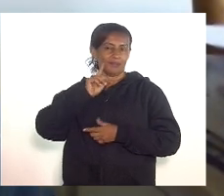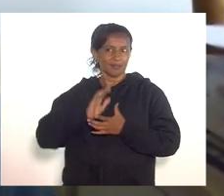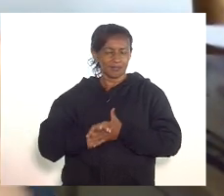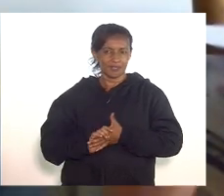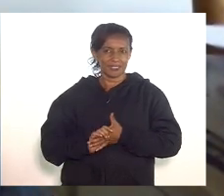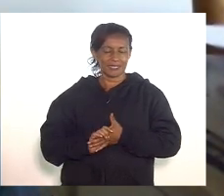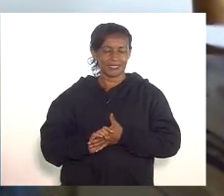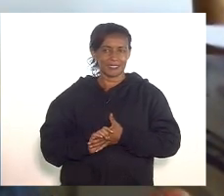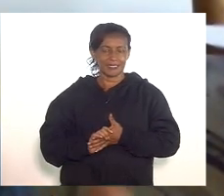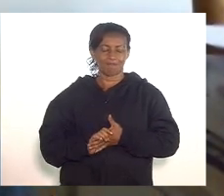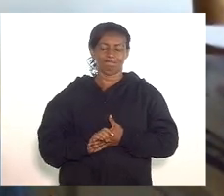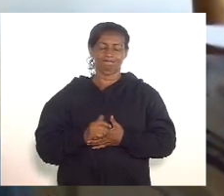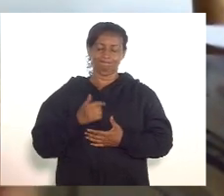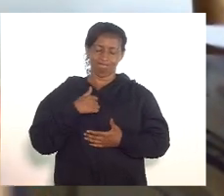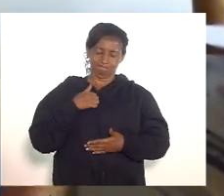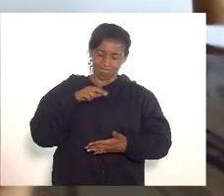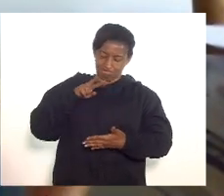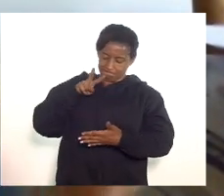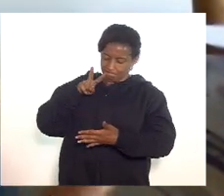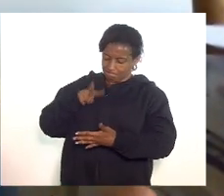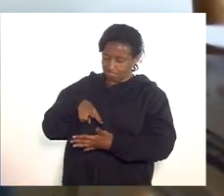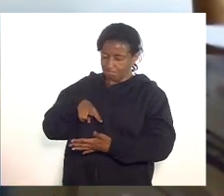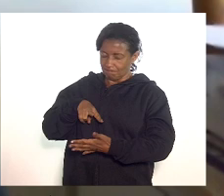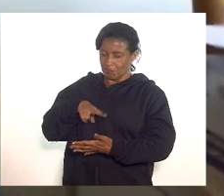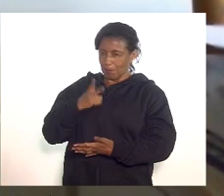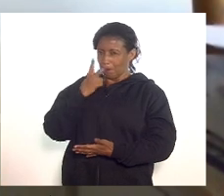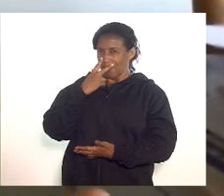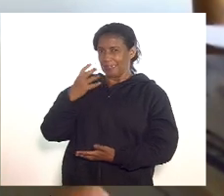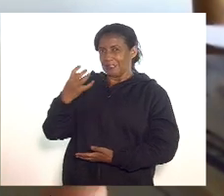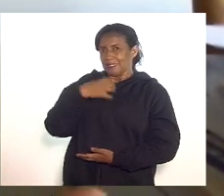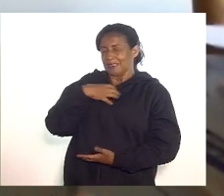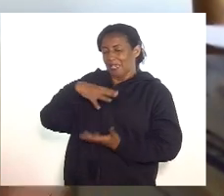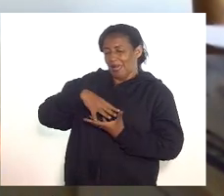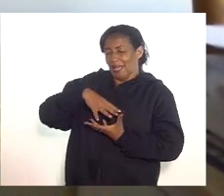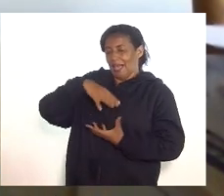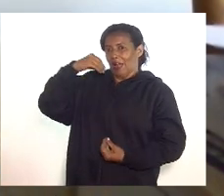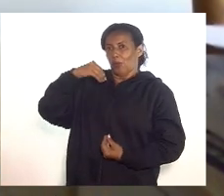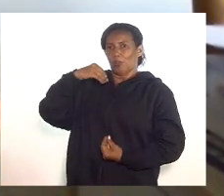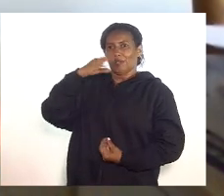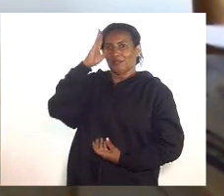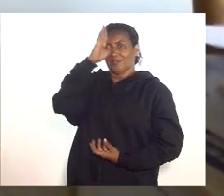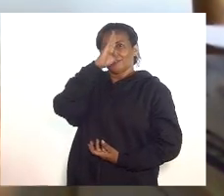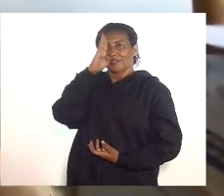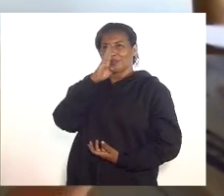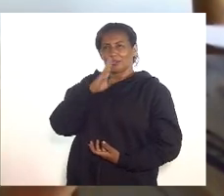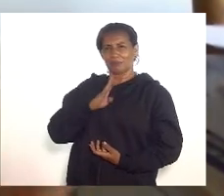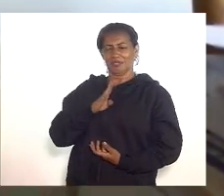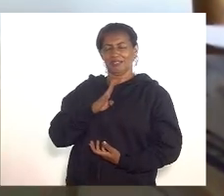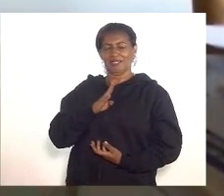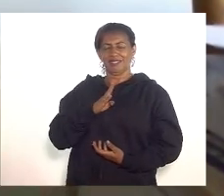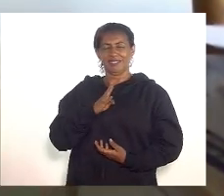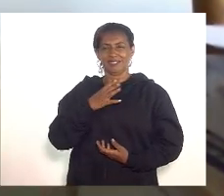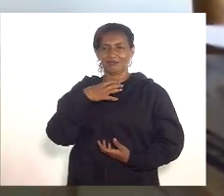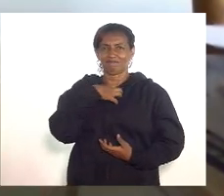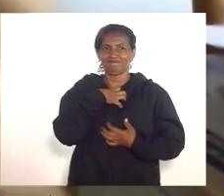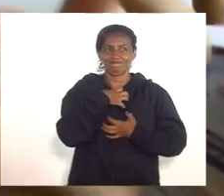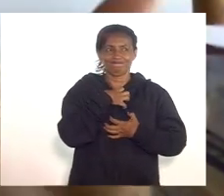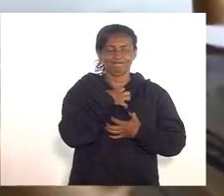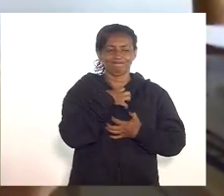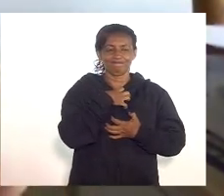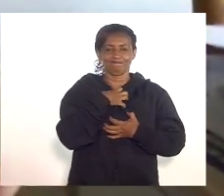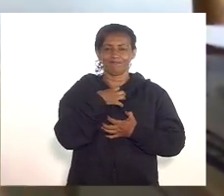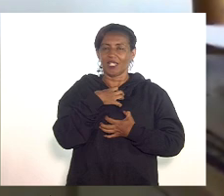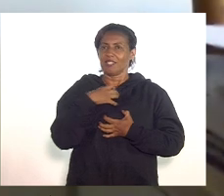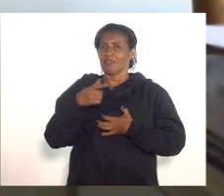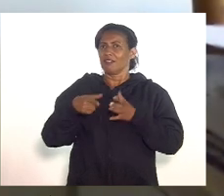extravasar a alma dos brasileiros de a gente ligar qualquer veículo